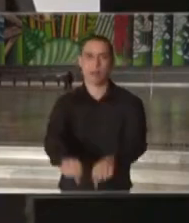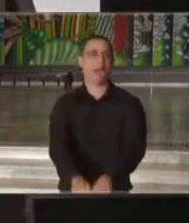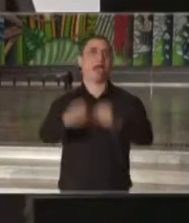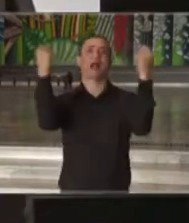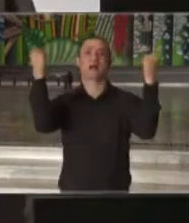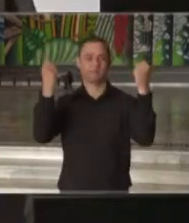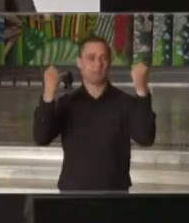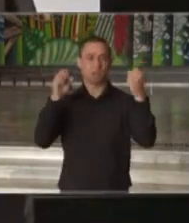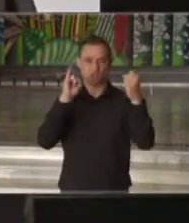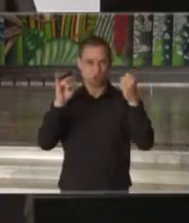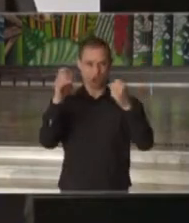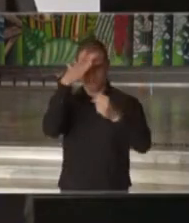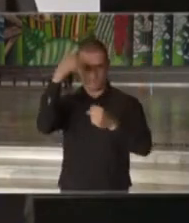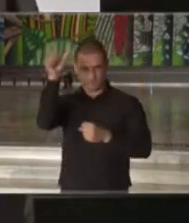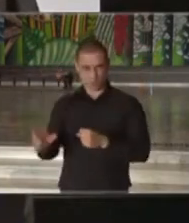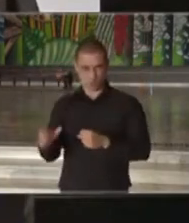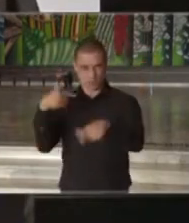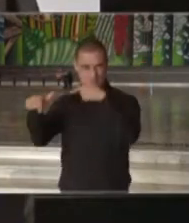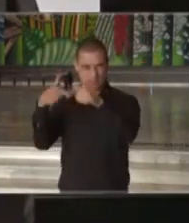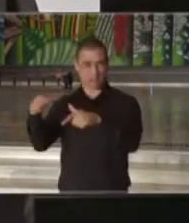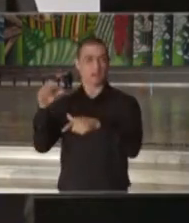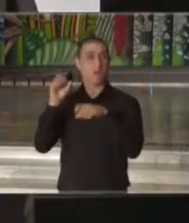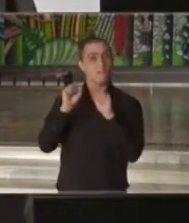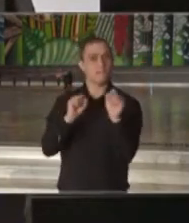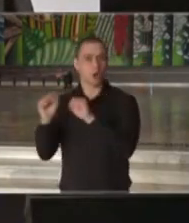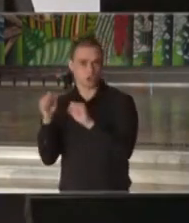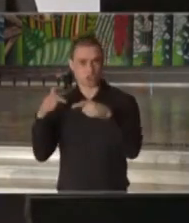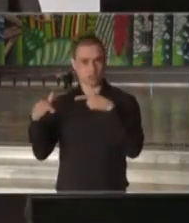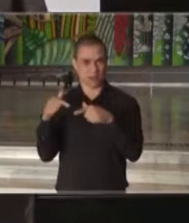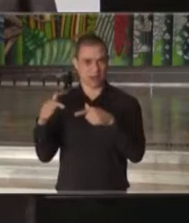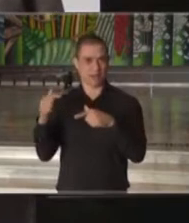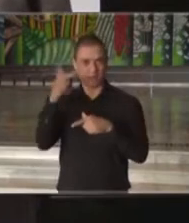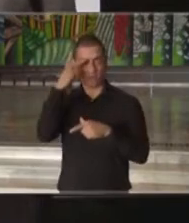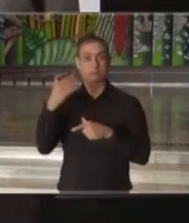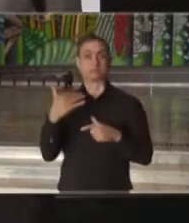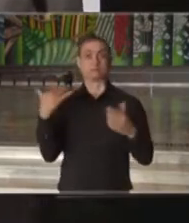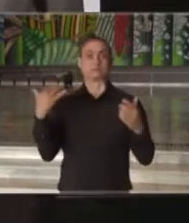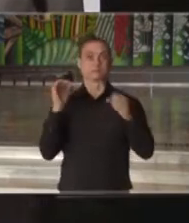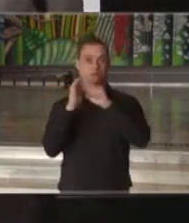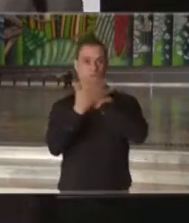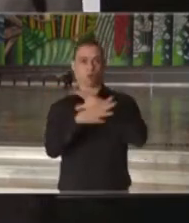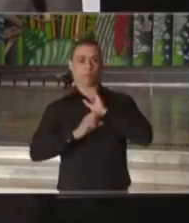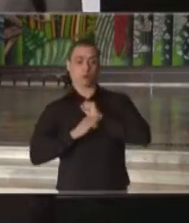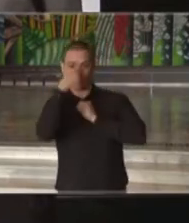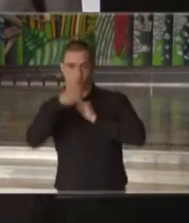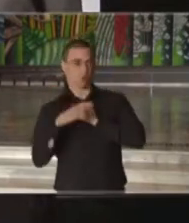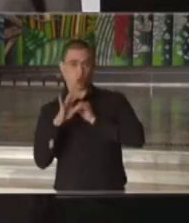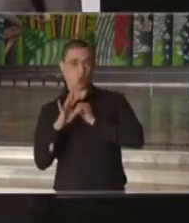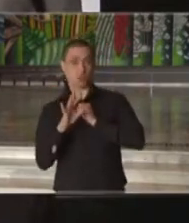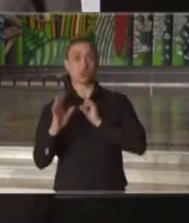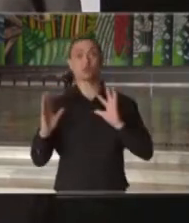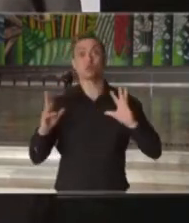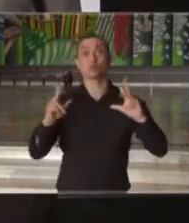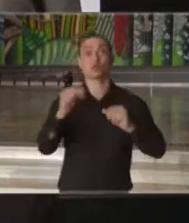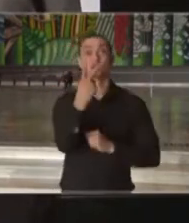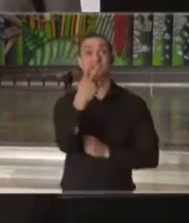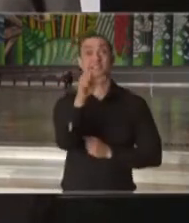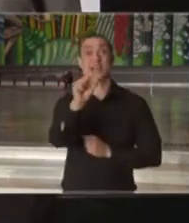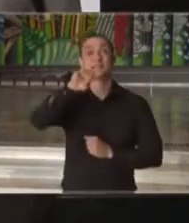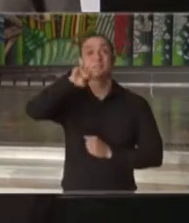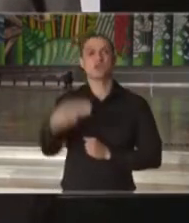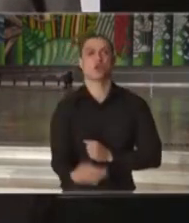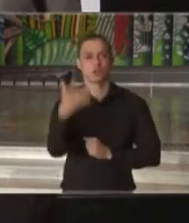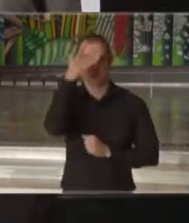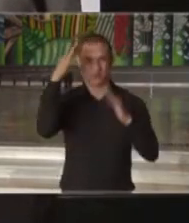colapso não afeta apenas as pessoas potencialmente vítimas do coronavírus, afeta a vida de 210 milhões de